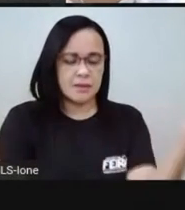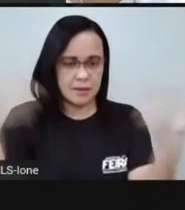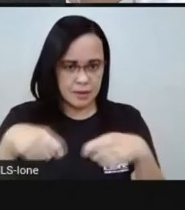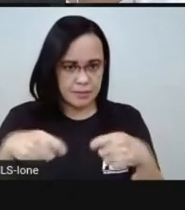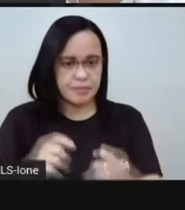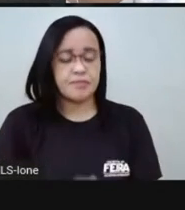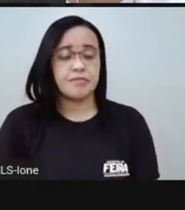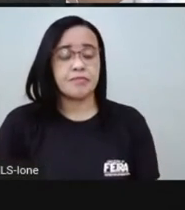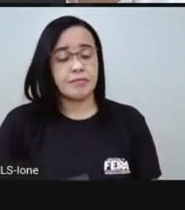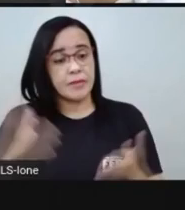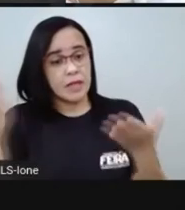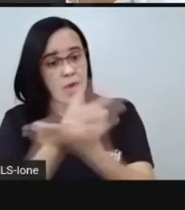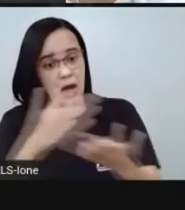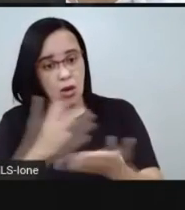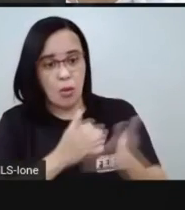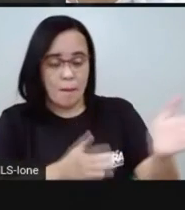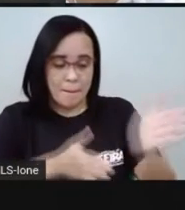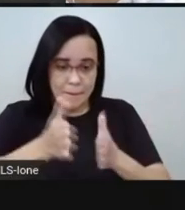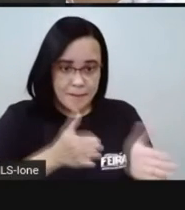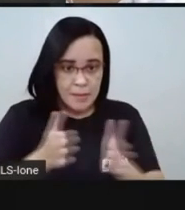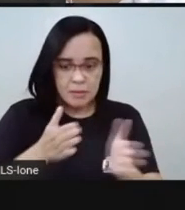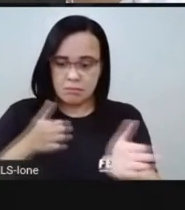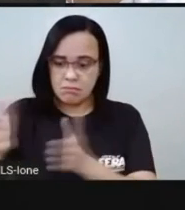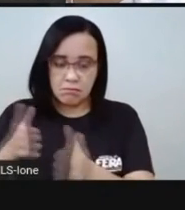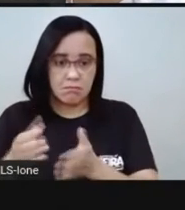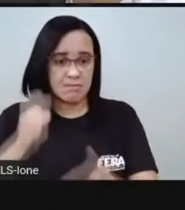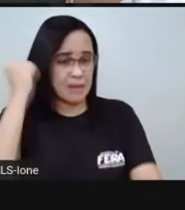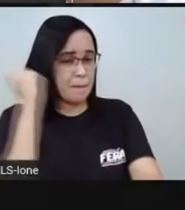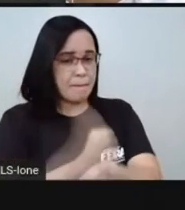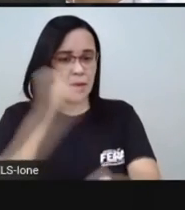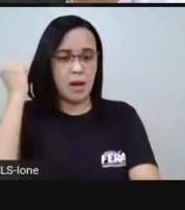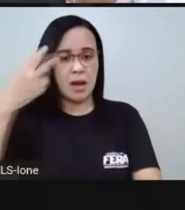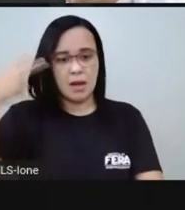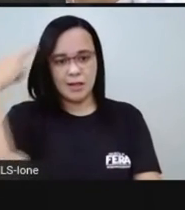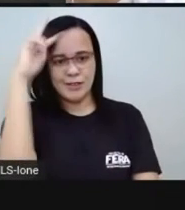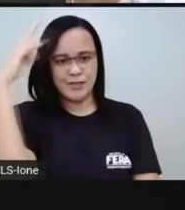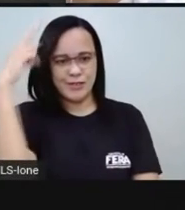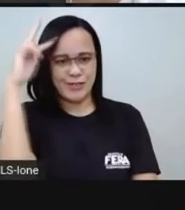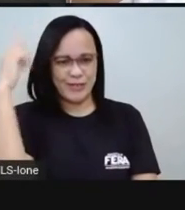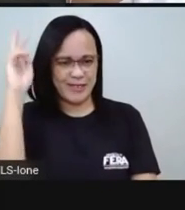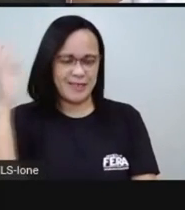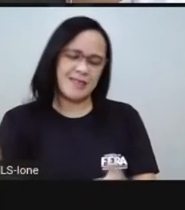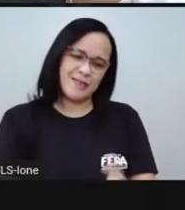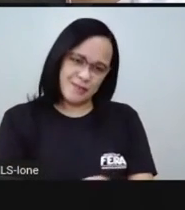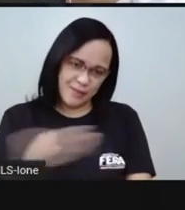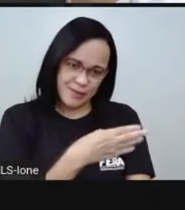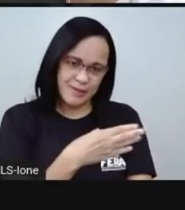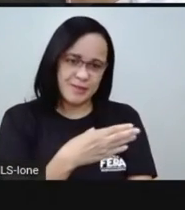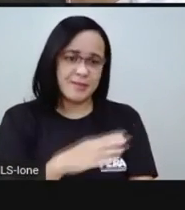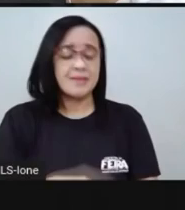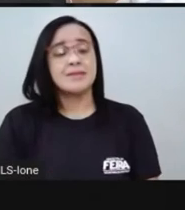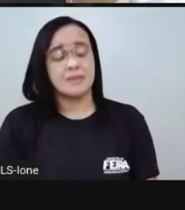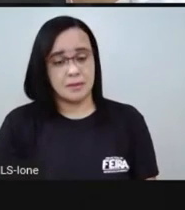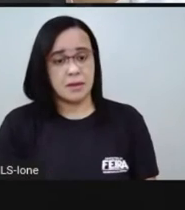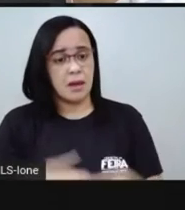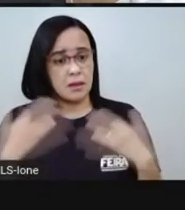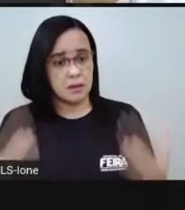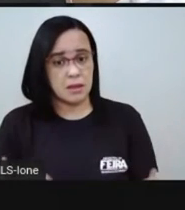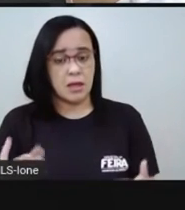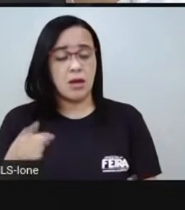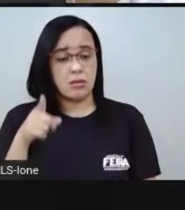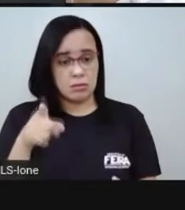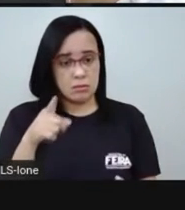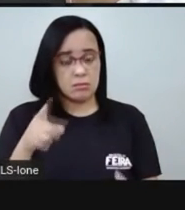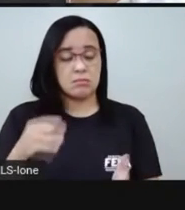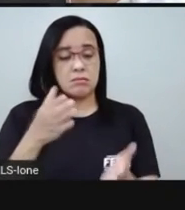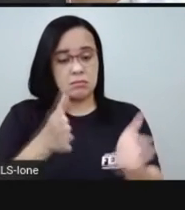mais marcantes da nossa história recente e por isso que eu falei pra vocês nessa época aqui da nossa